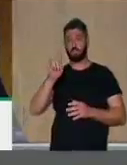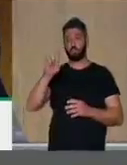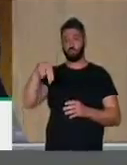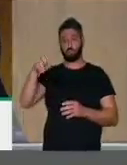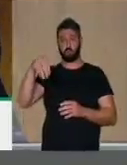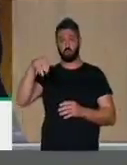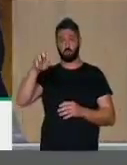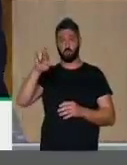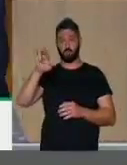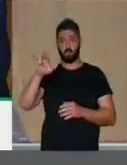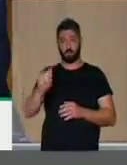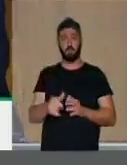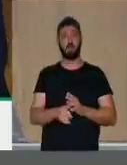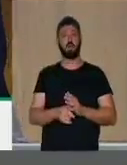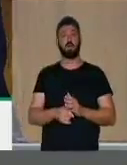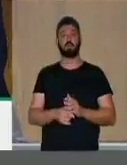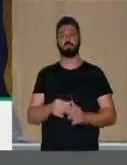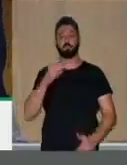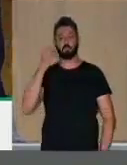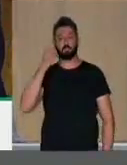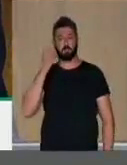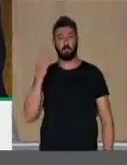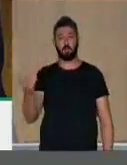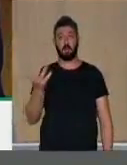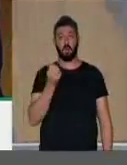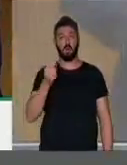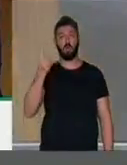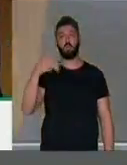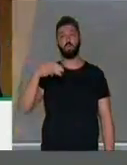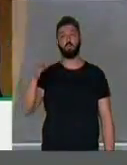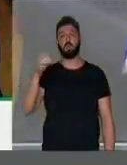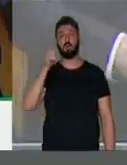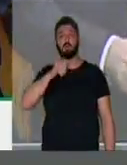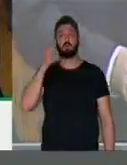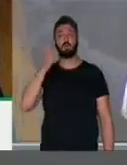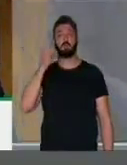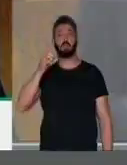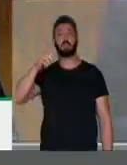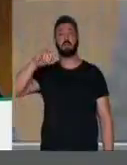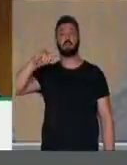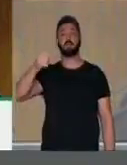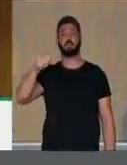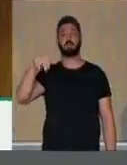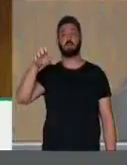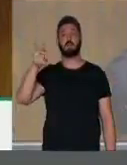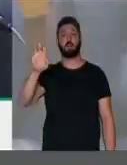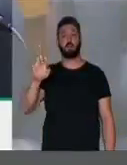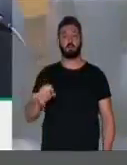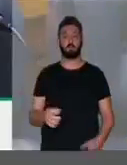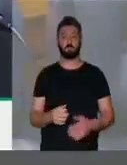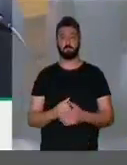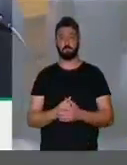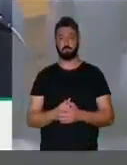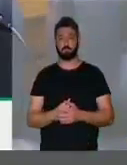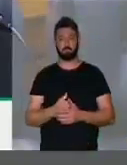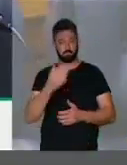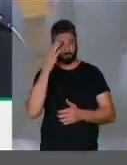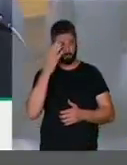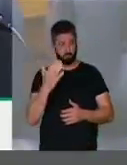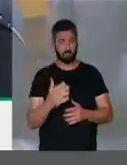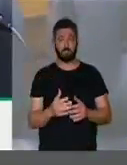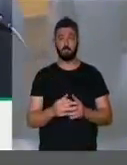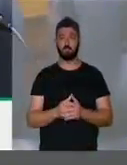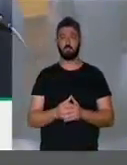Deputado, de forma generosa, acolhe um minuto a deputada Janete Capiberi. Muito obrigada, delegado.